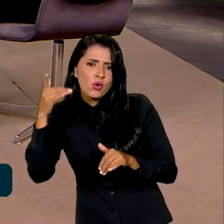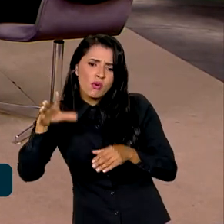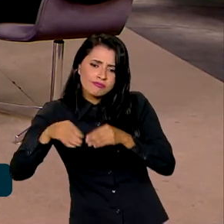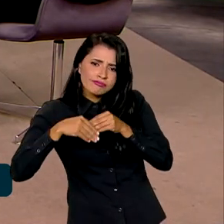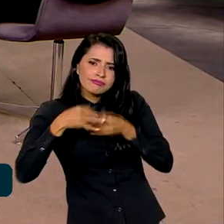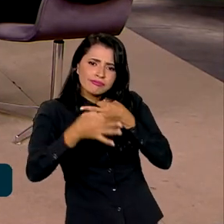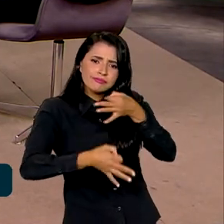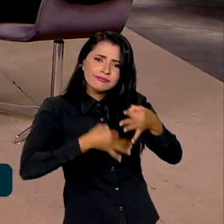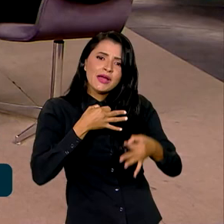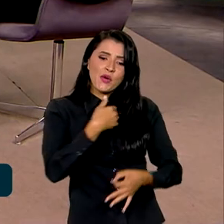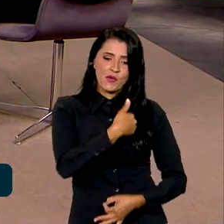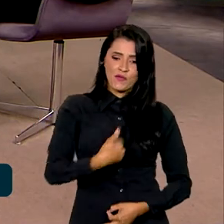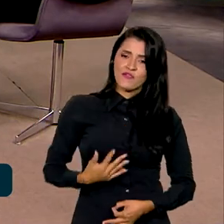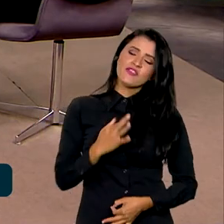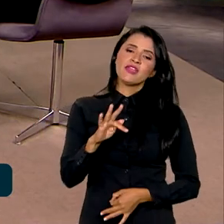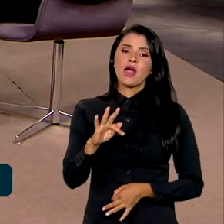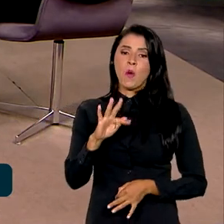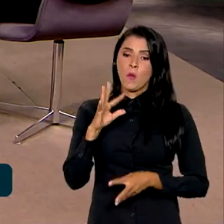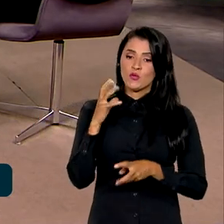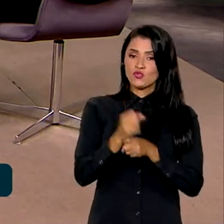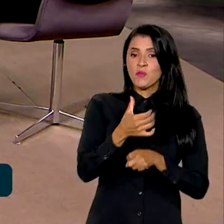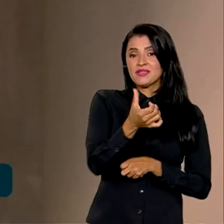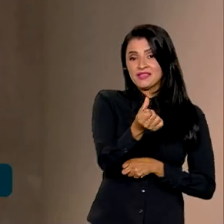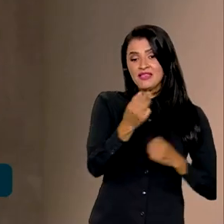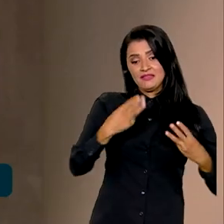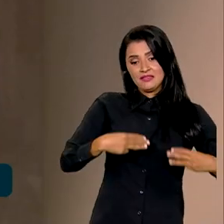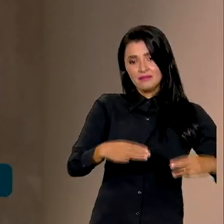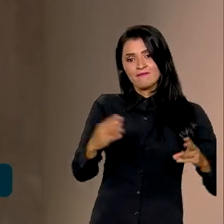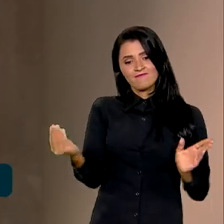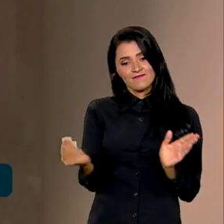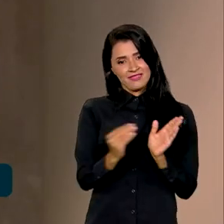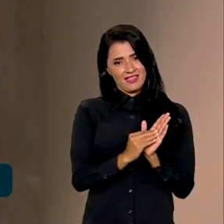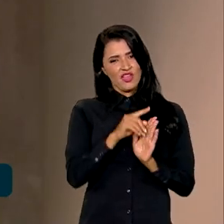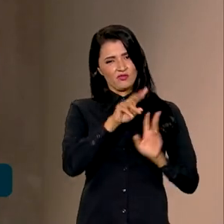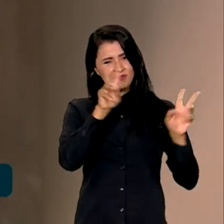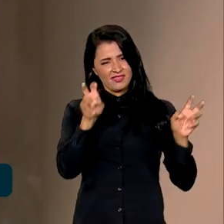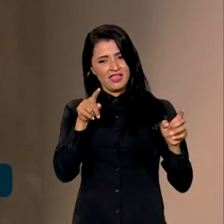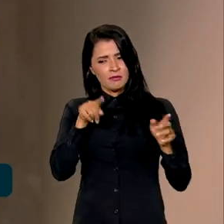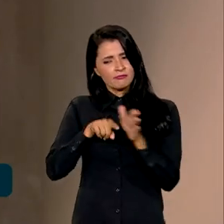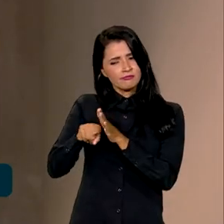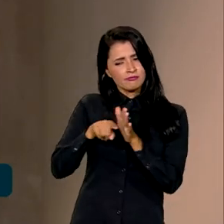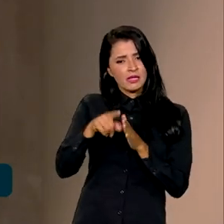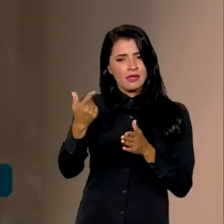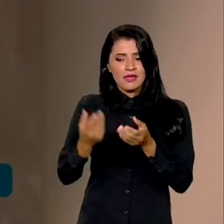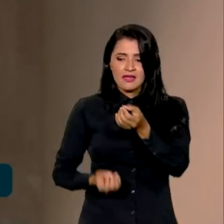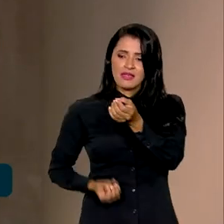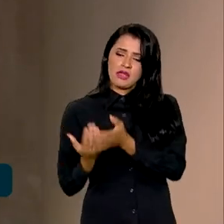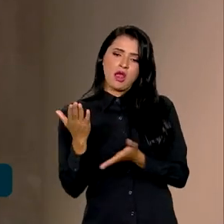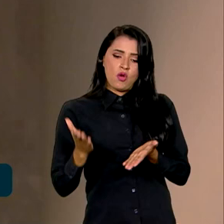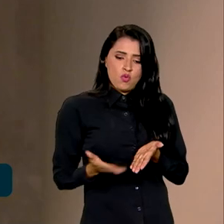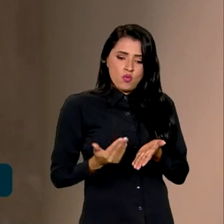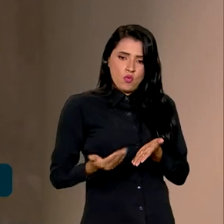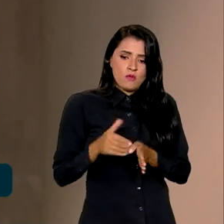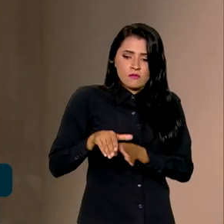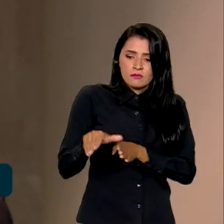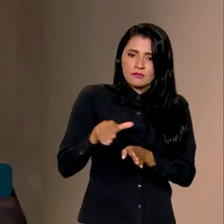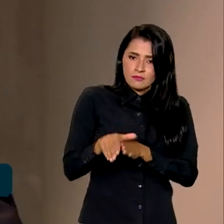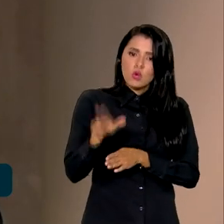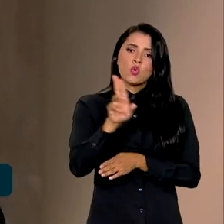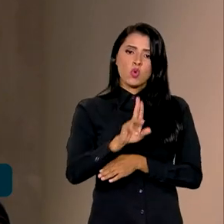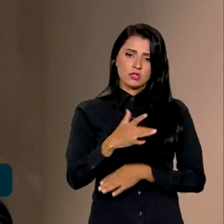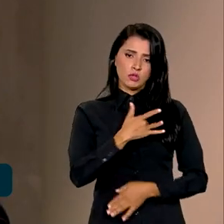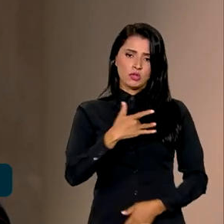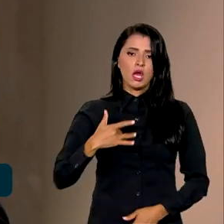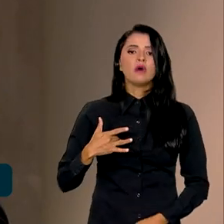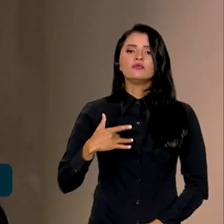federal, por meio de seis ministérios que estão envolvidos nessa agenda, possa construir um guia para o uso saudável e crítico de telas por